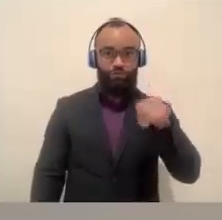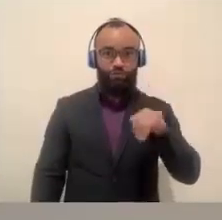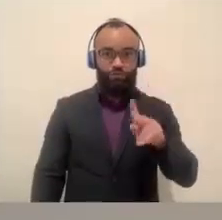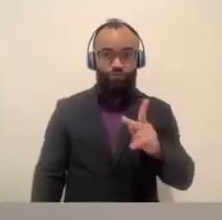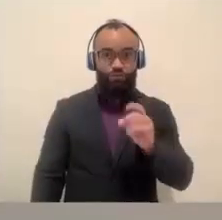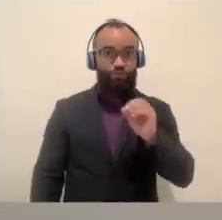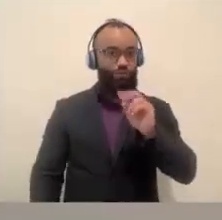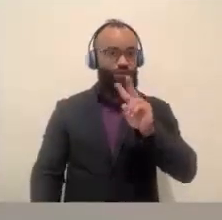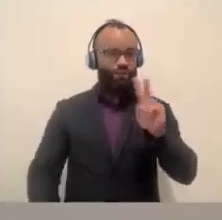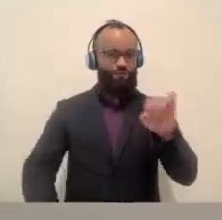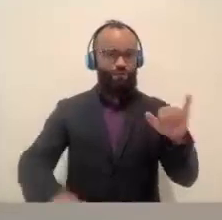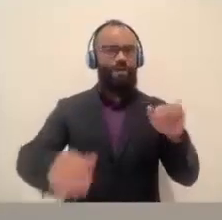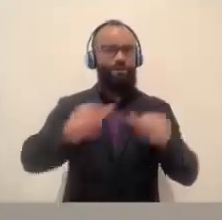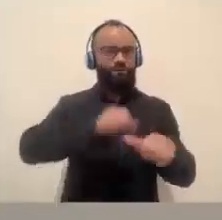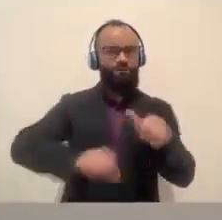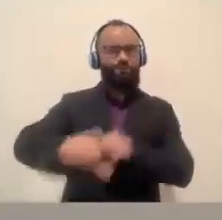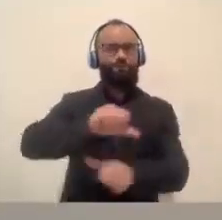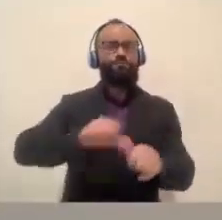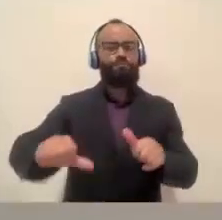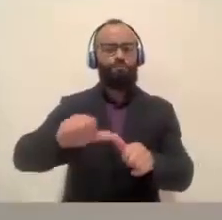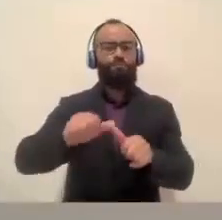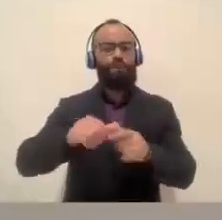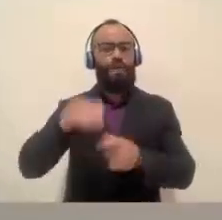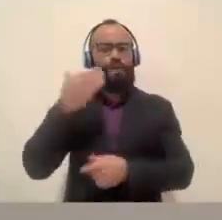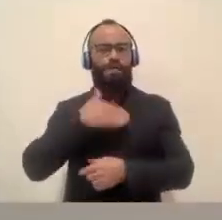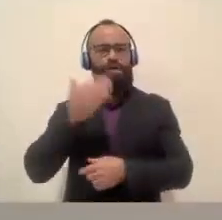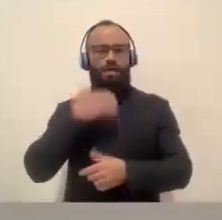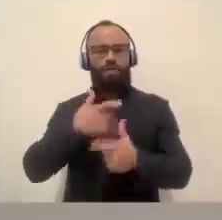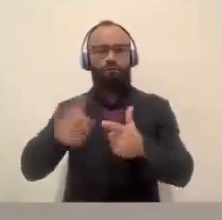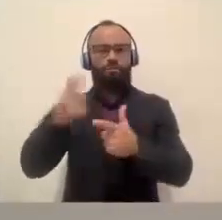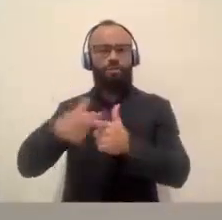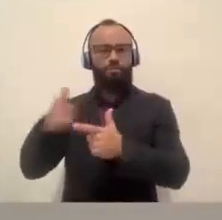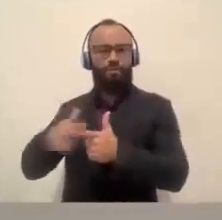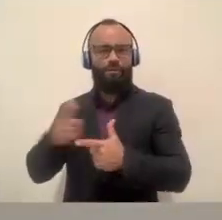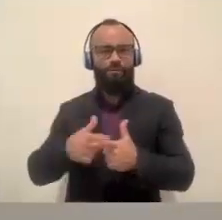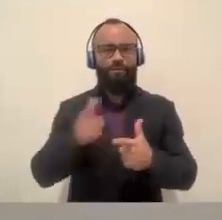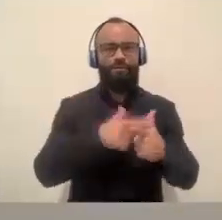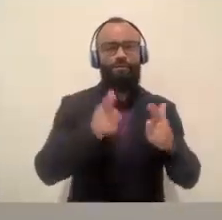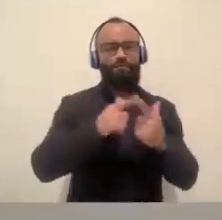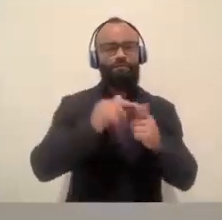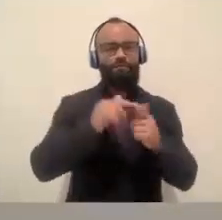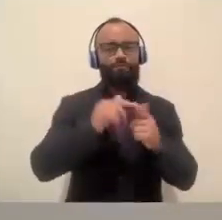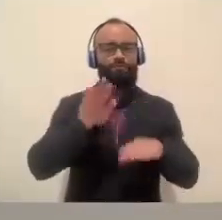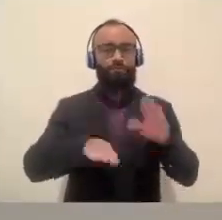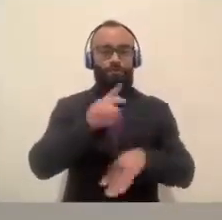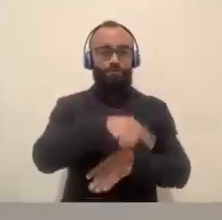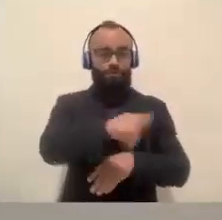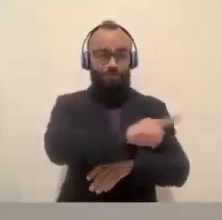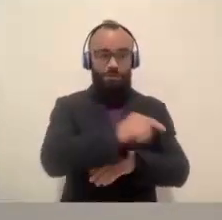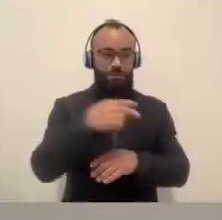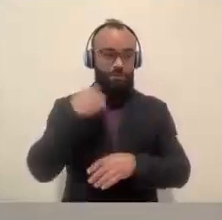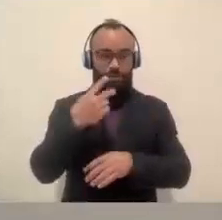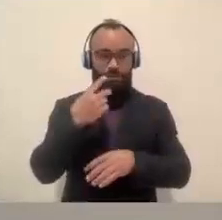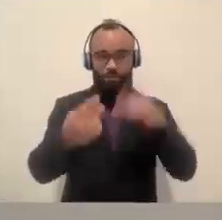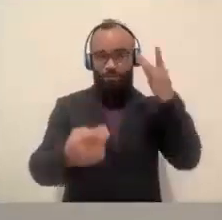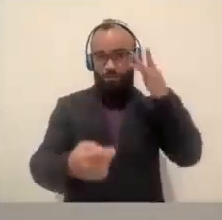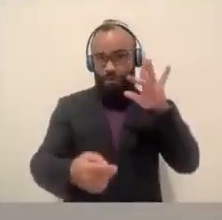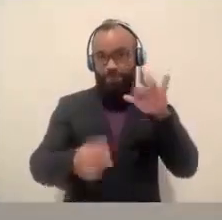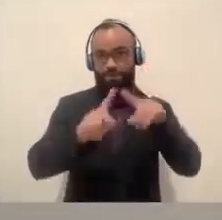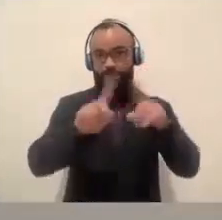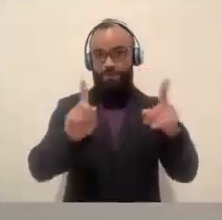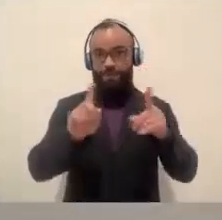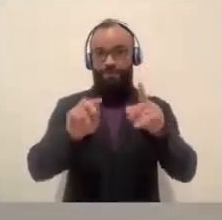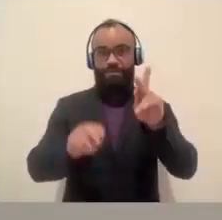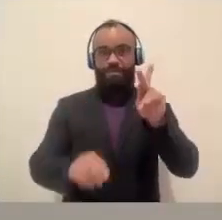E eu quero registrar, se algum vereador não sabe, a CAZAM tem um convênio com o município. A